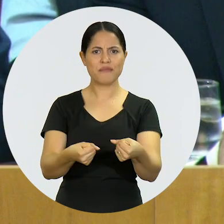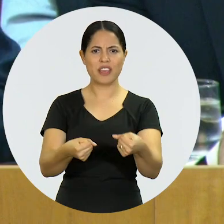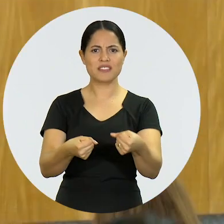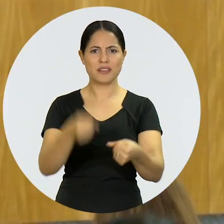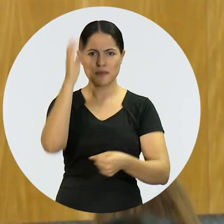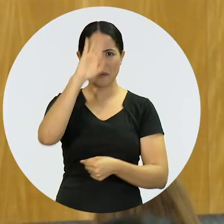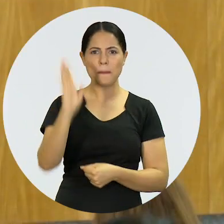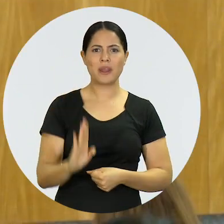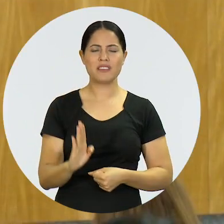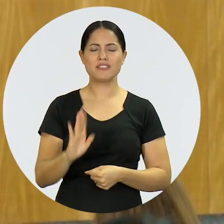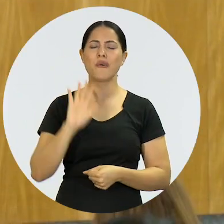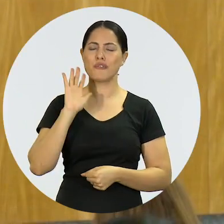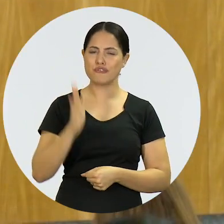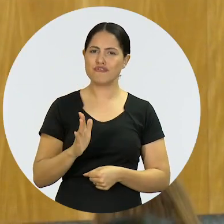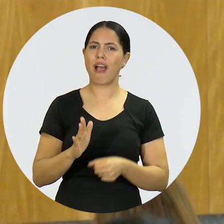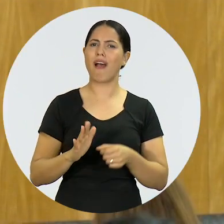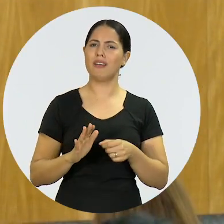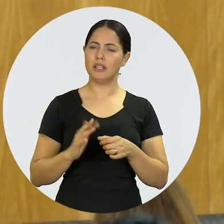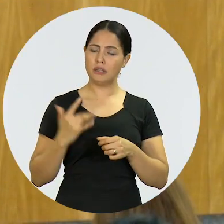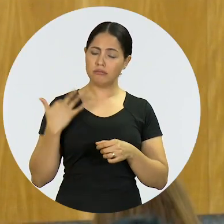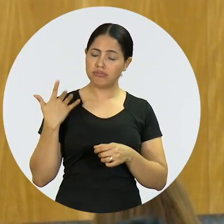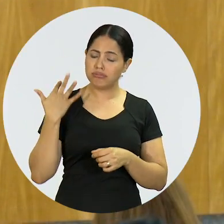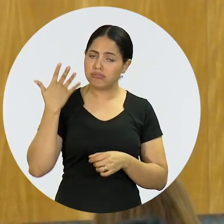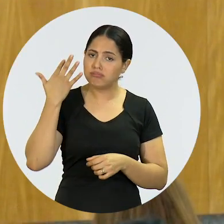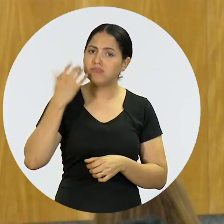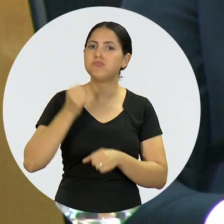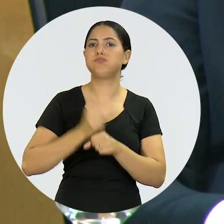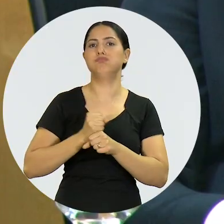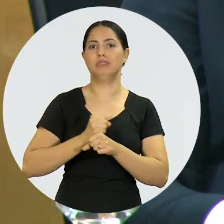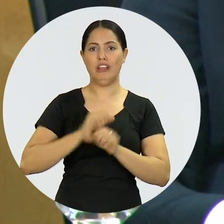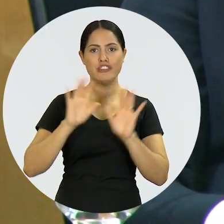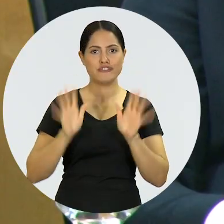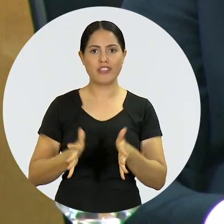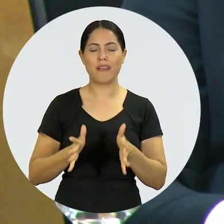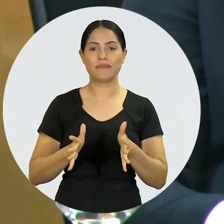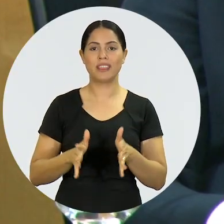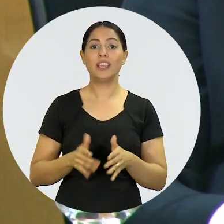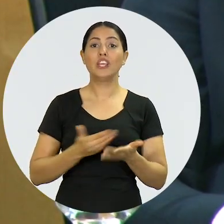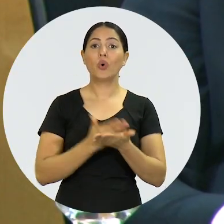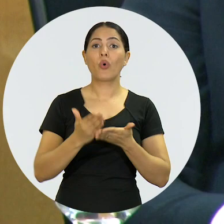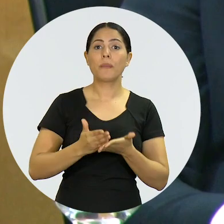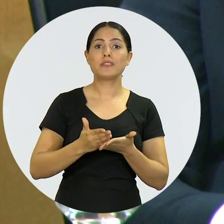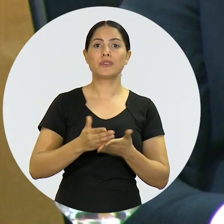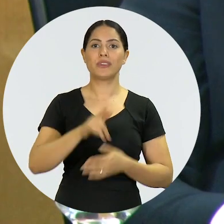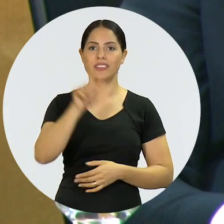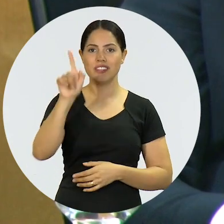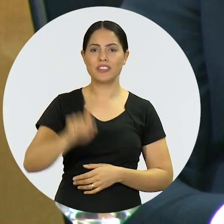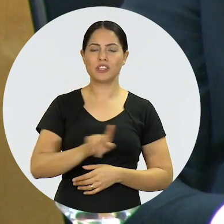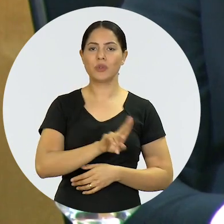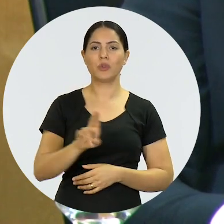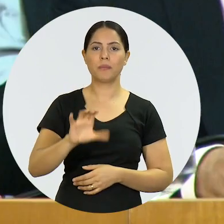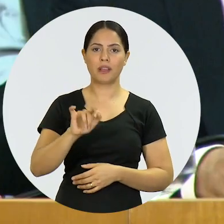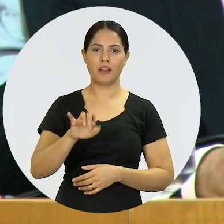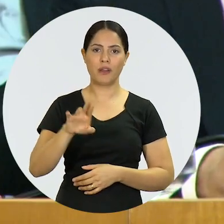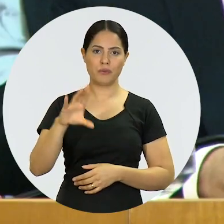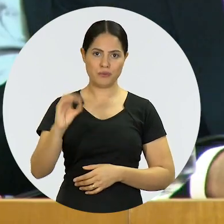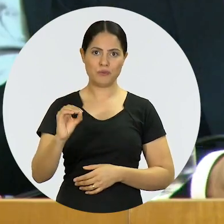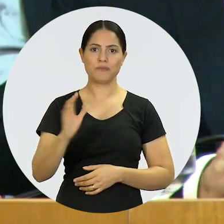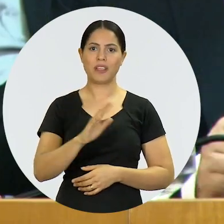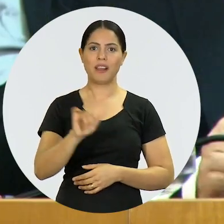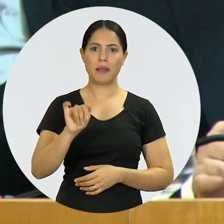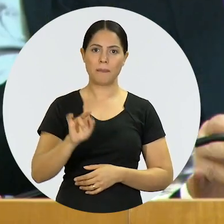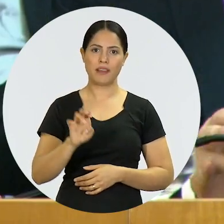advocacia brasileira veio de uma longa jornada e que se deu início na gestão de Cláudio Lamacchia. Eu não